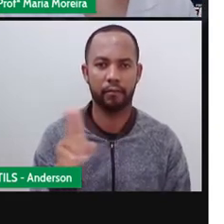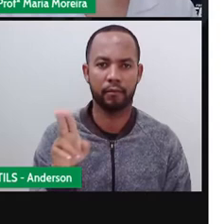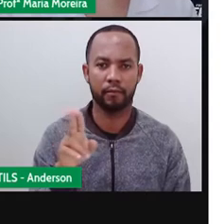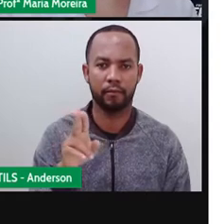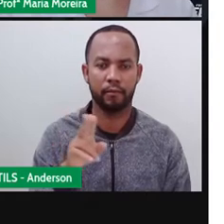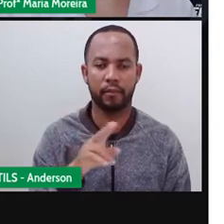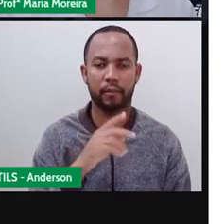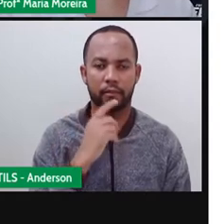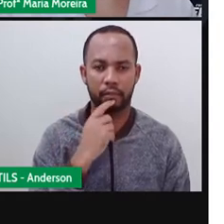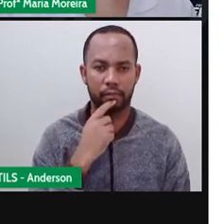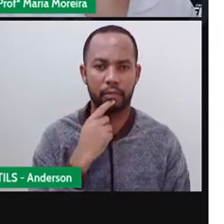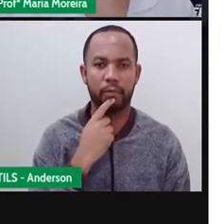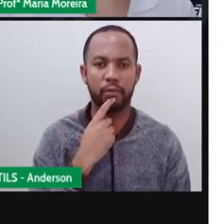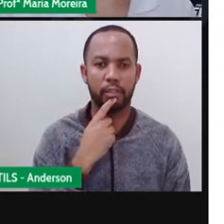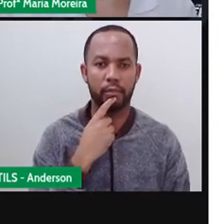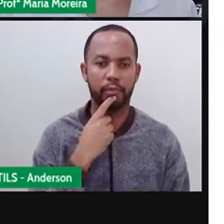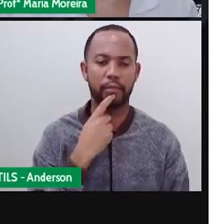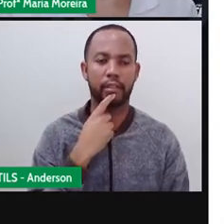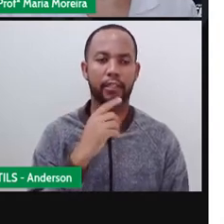Fontaine.